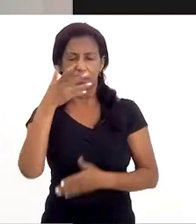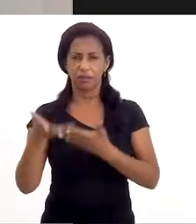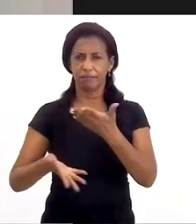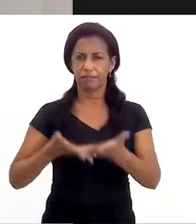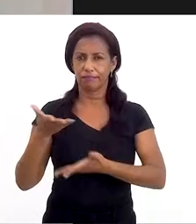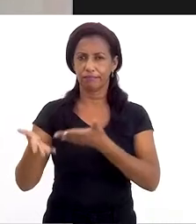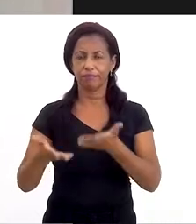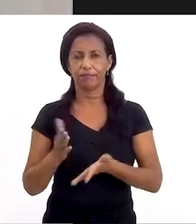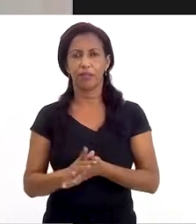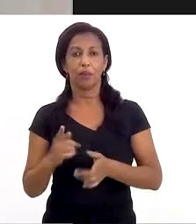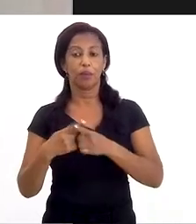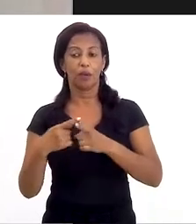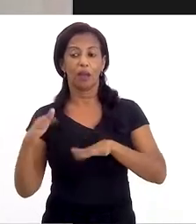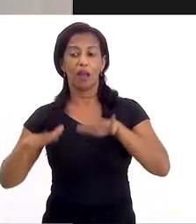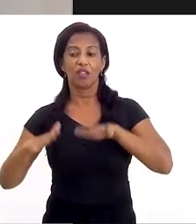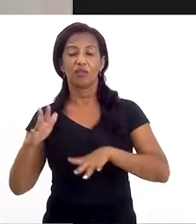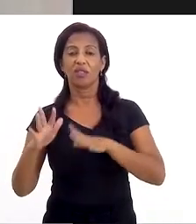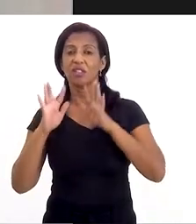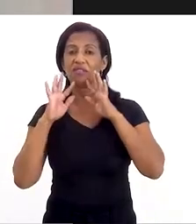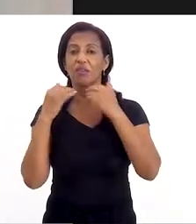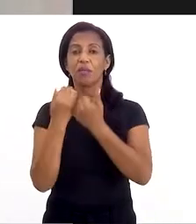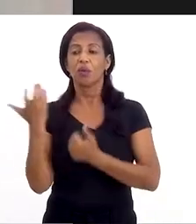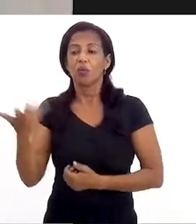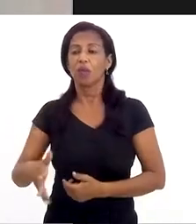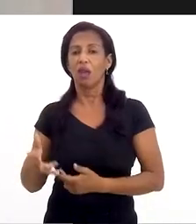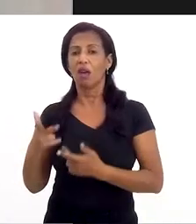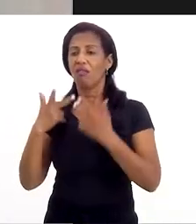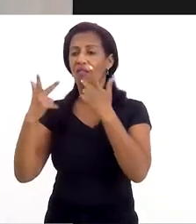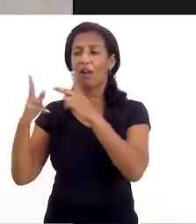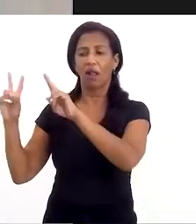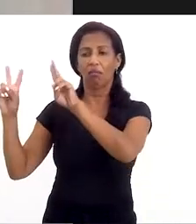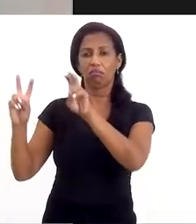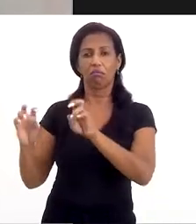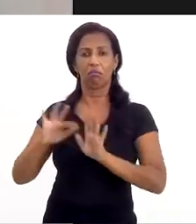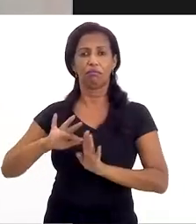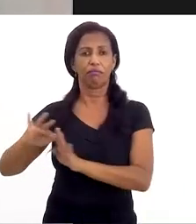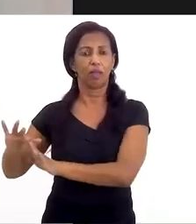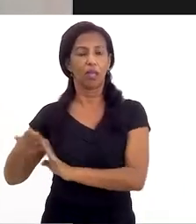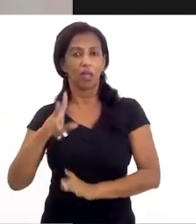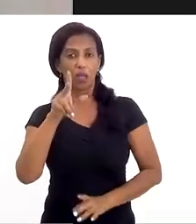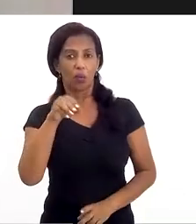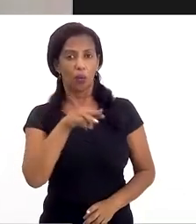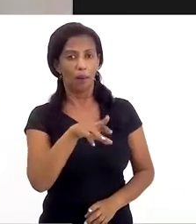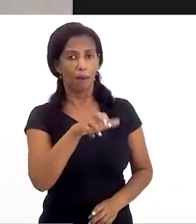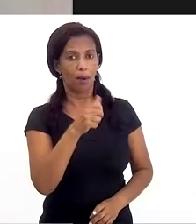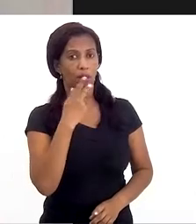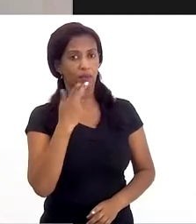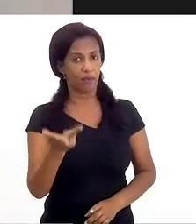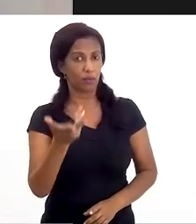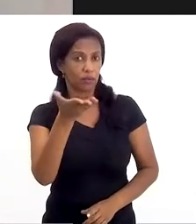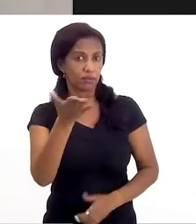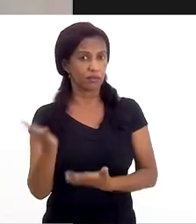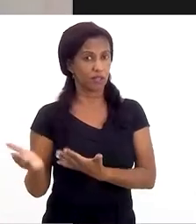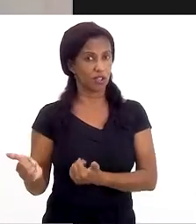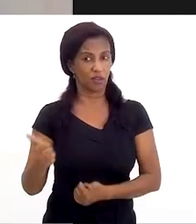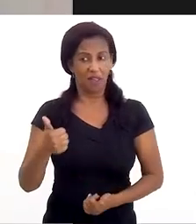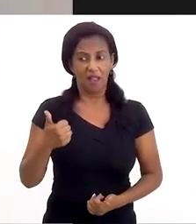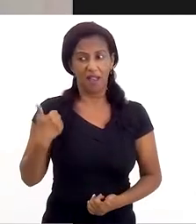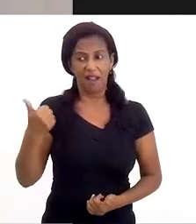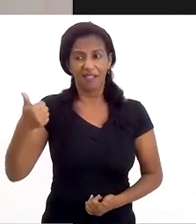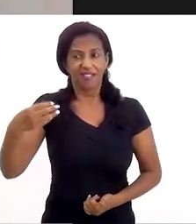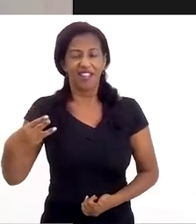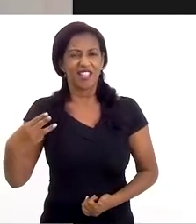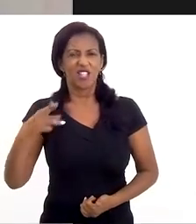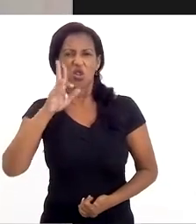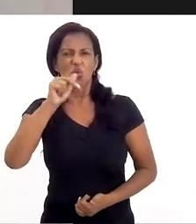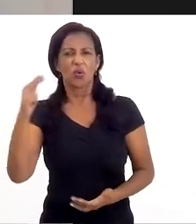tratado e que muitas vezes a família, não quer tratar disso, né, como a Maura comentou, dessa adolescente, né, há 13